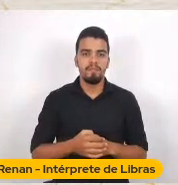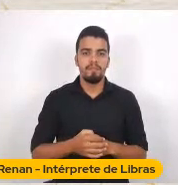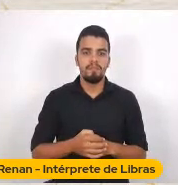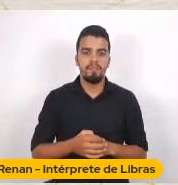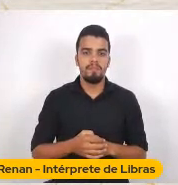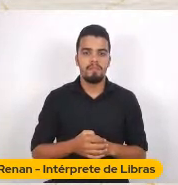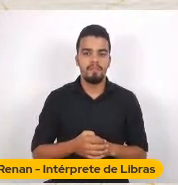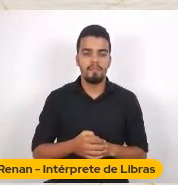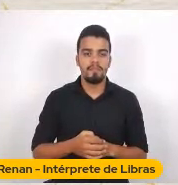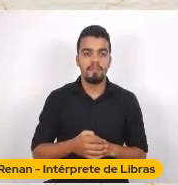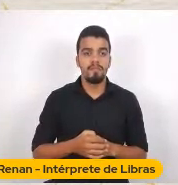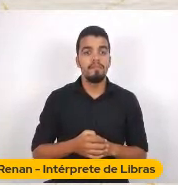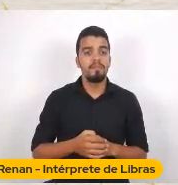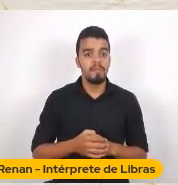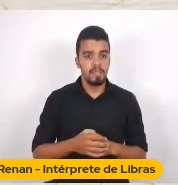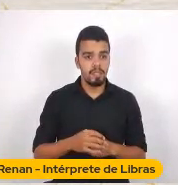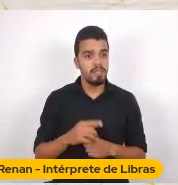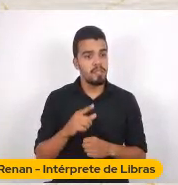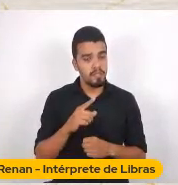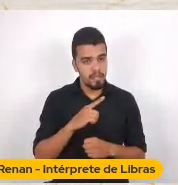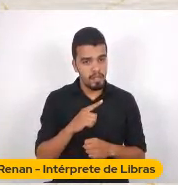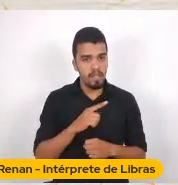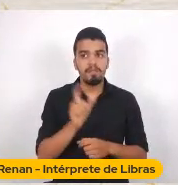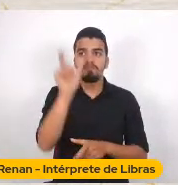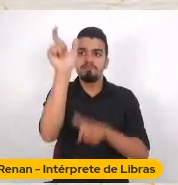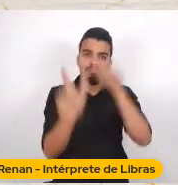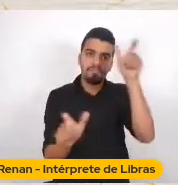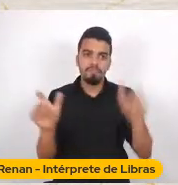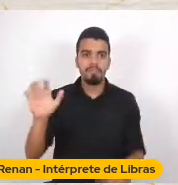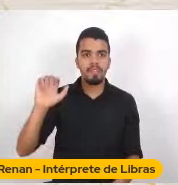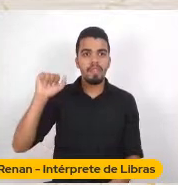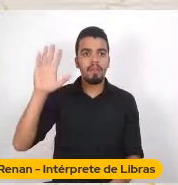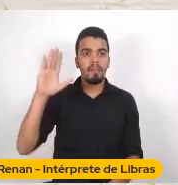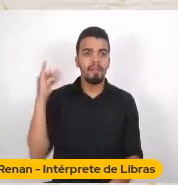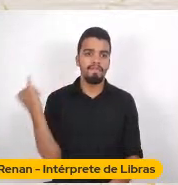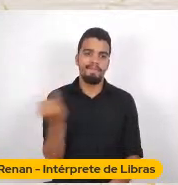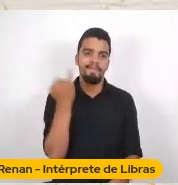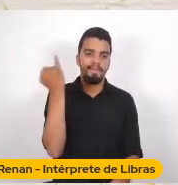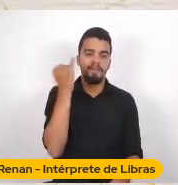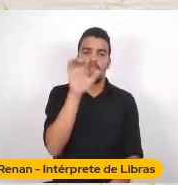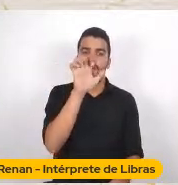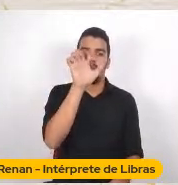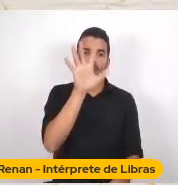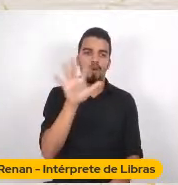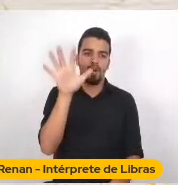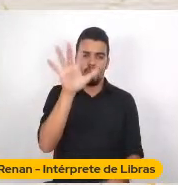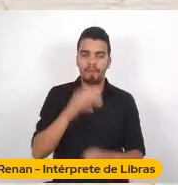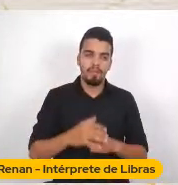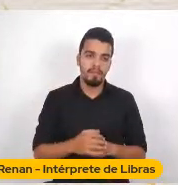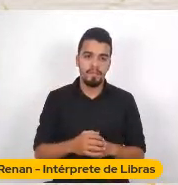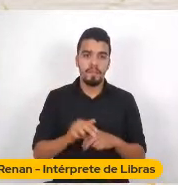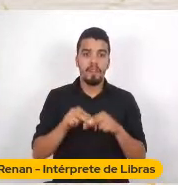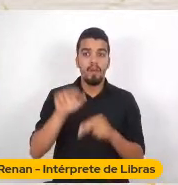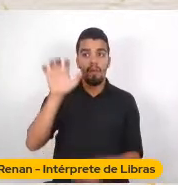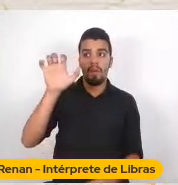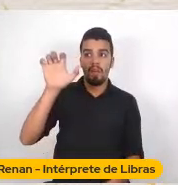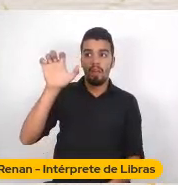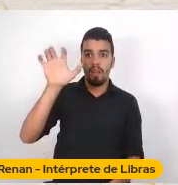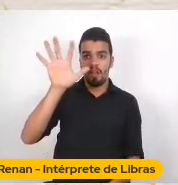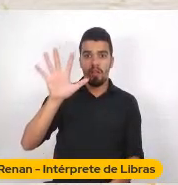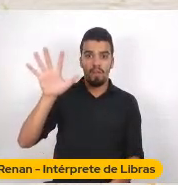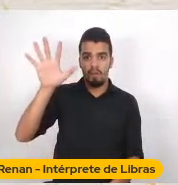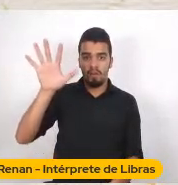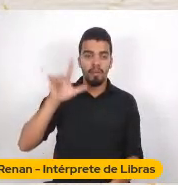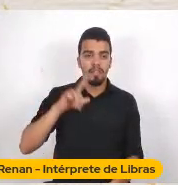orientalização Do outro Foi muito mais importante Para a Europa Do que para o outro Então quer dizer A Europa solucionou Problemas